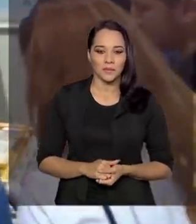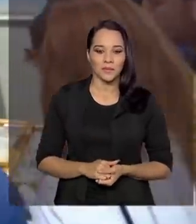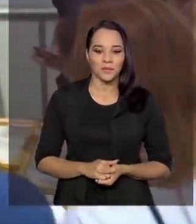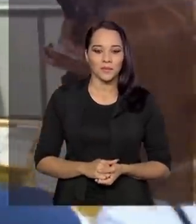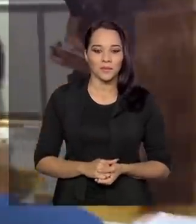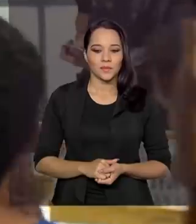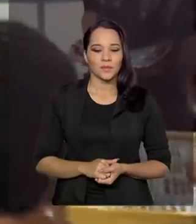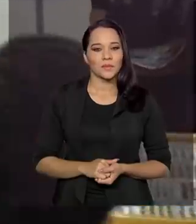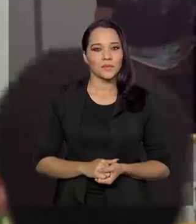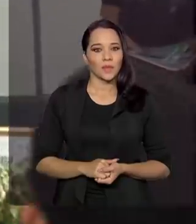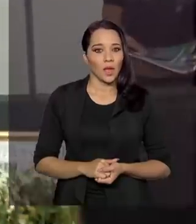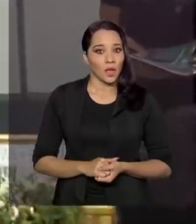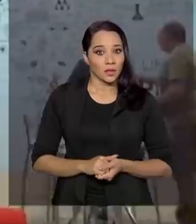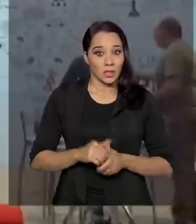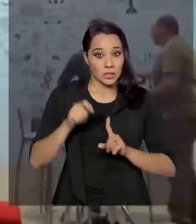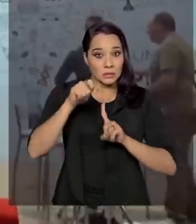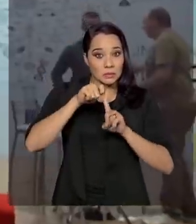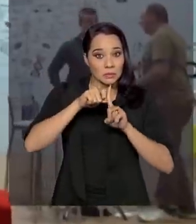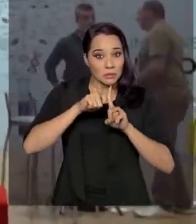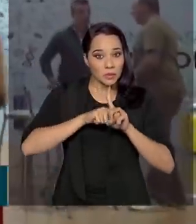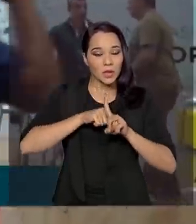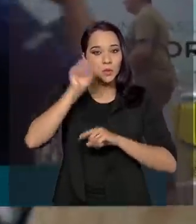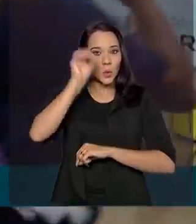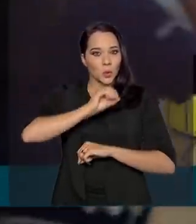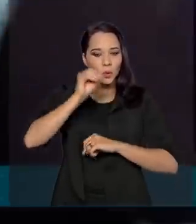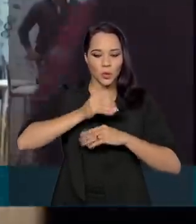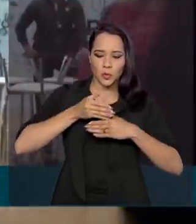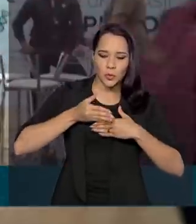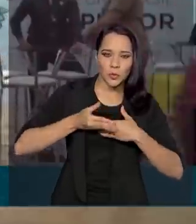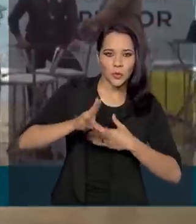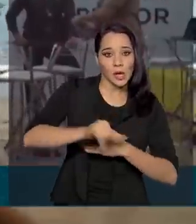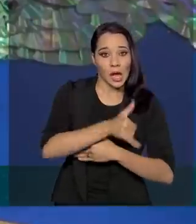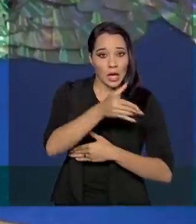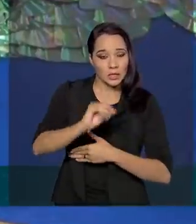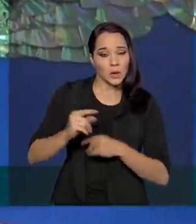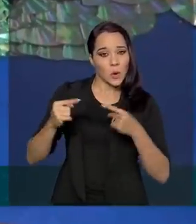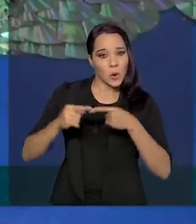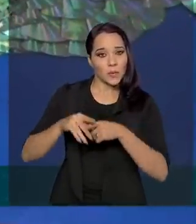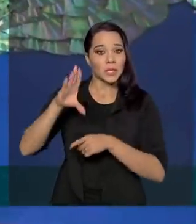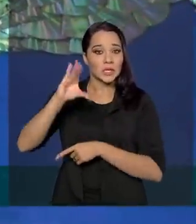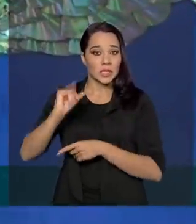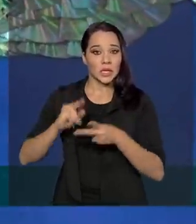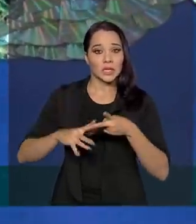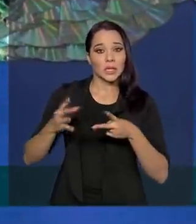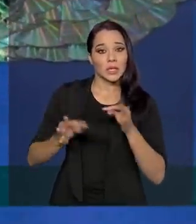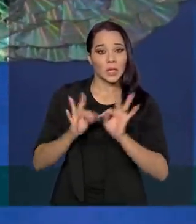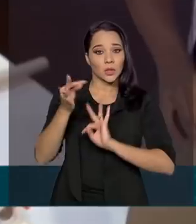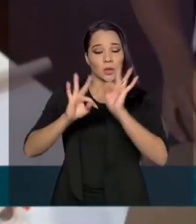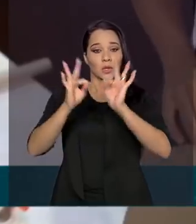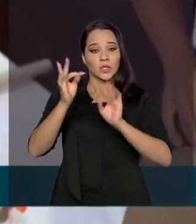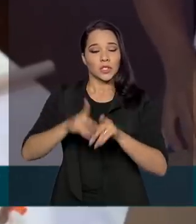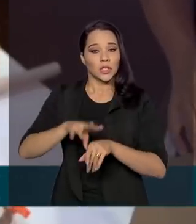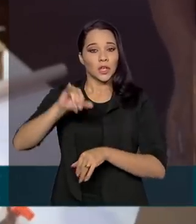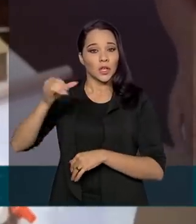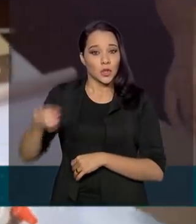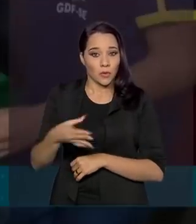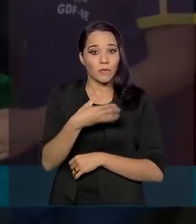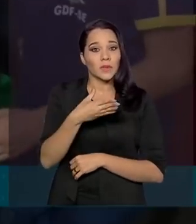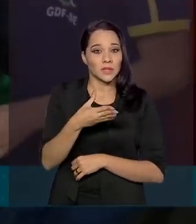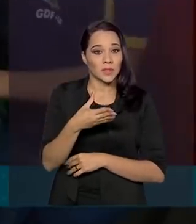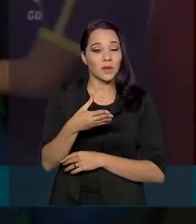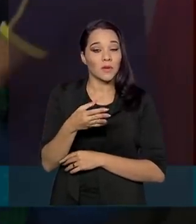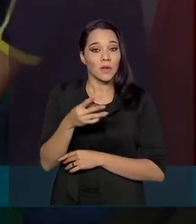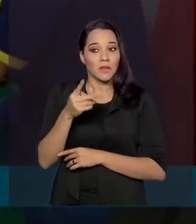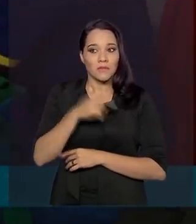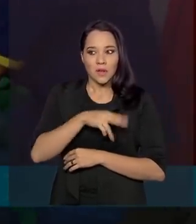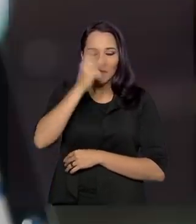Durante todo este mês de outubro, ações relacionadas à ciência, tecnologia e inovações vão